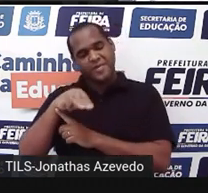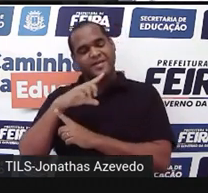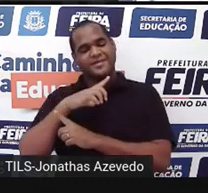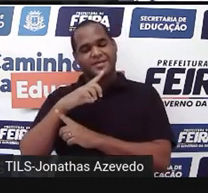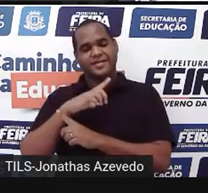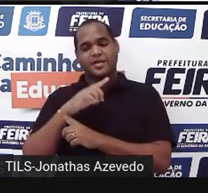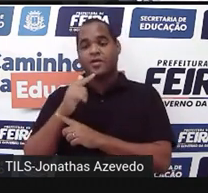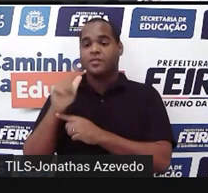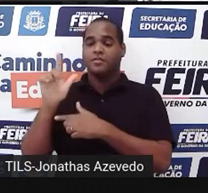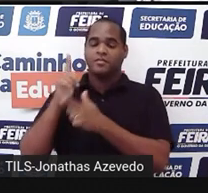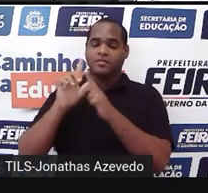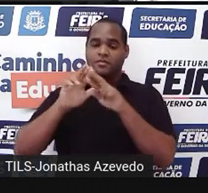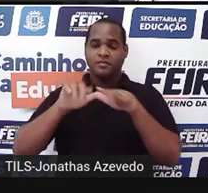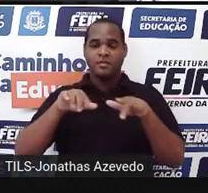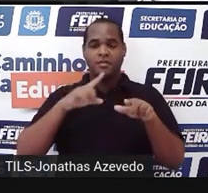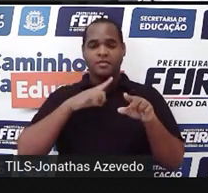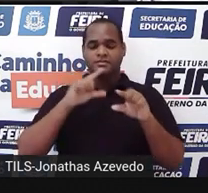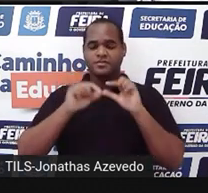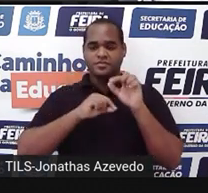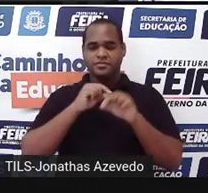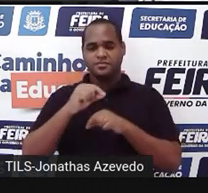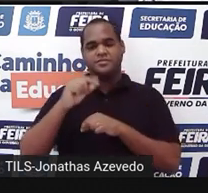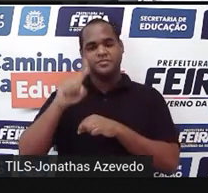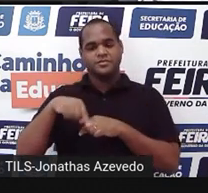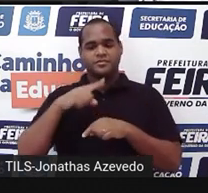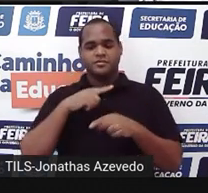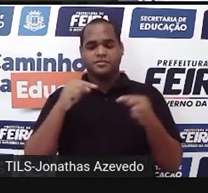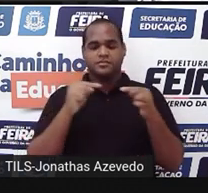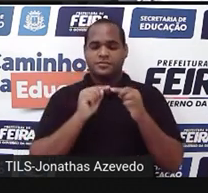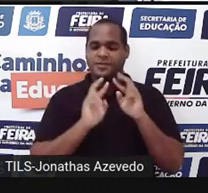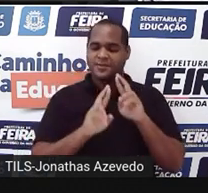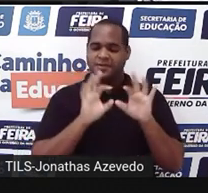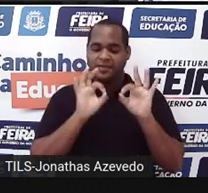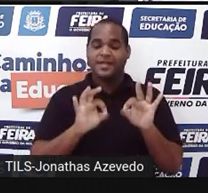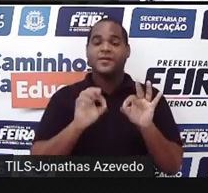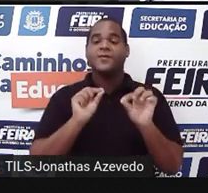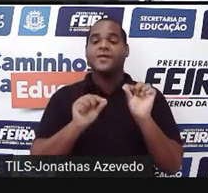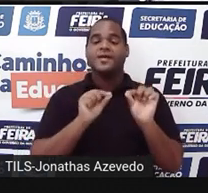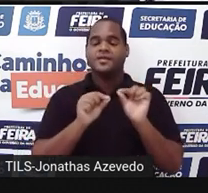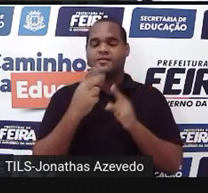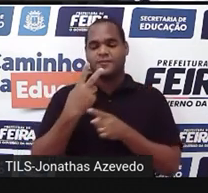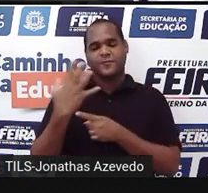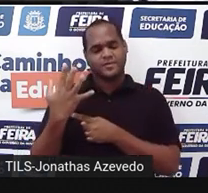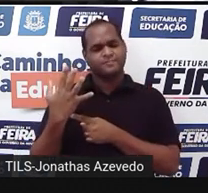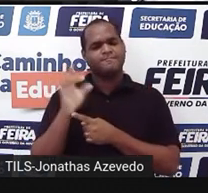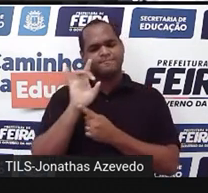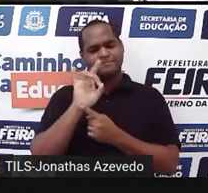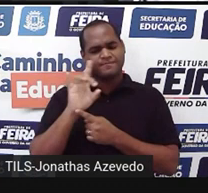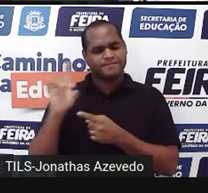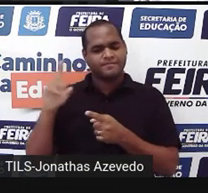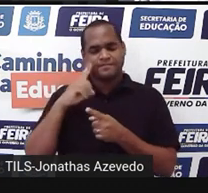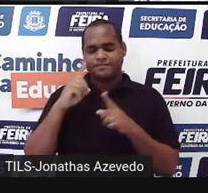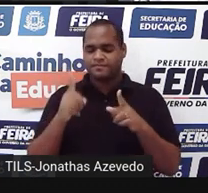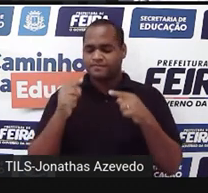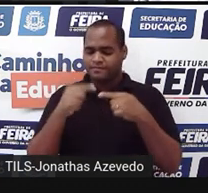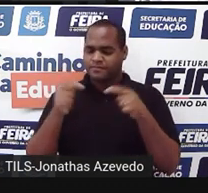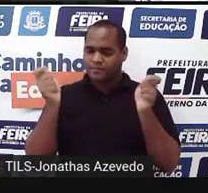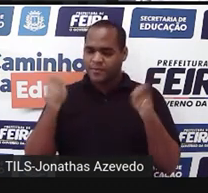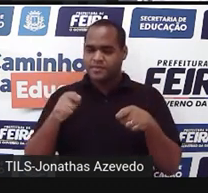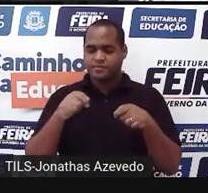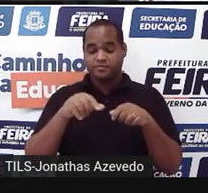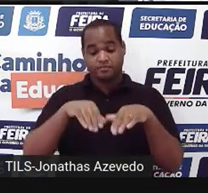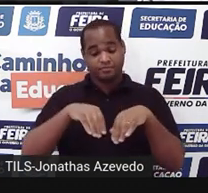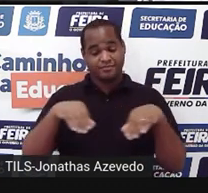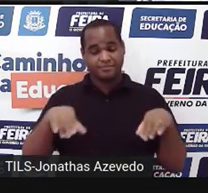outro paralelepípedo que tem como resultado 24. Veja que esse paralelepípedo é diferente desse.